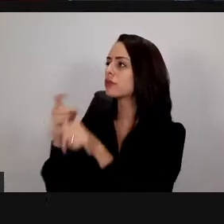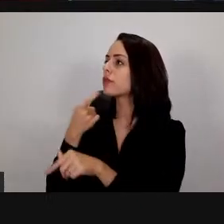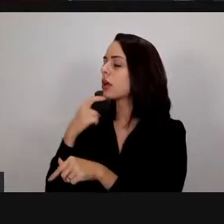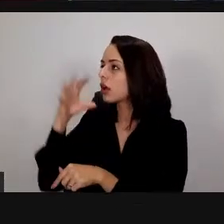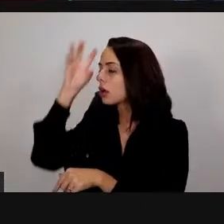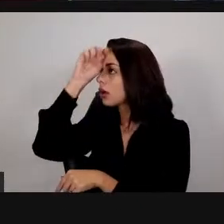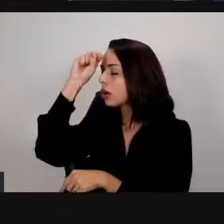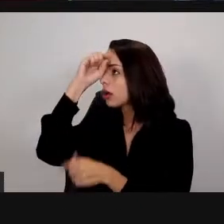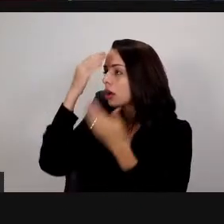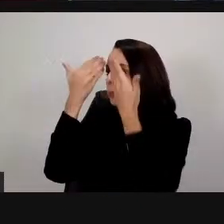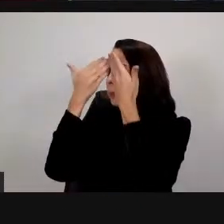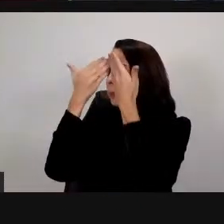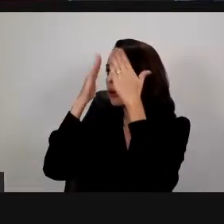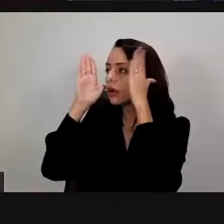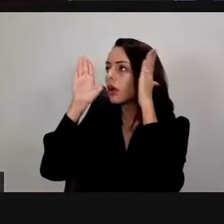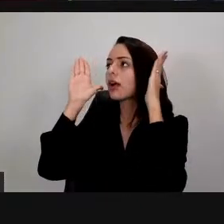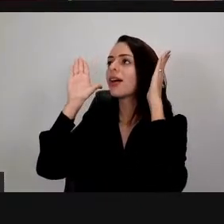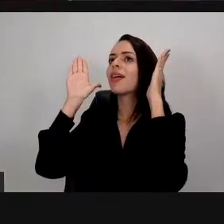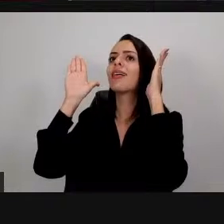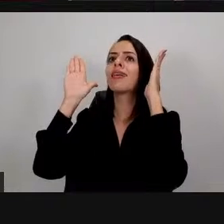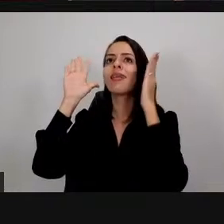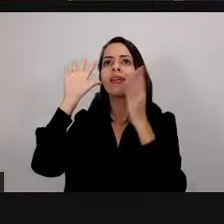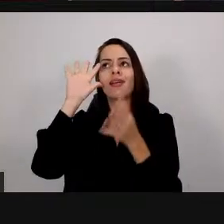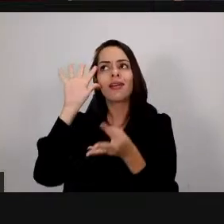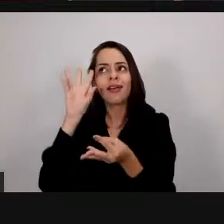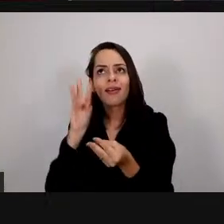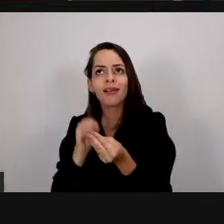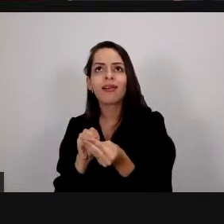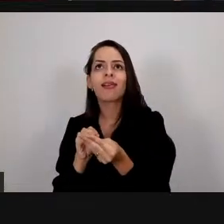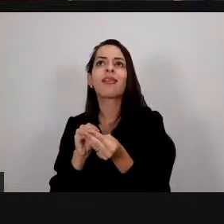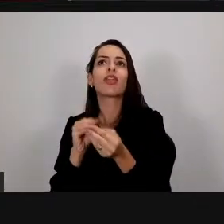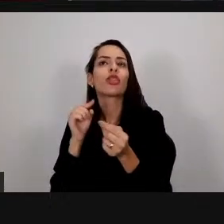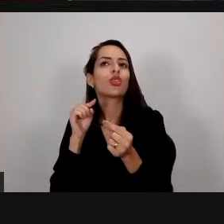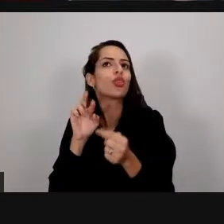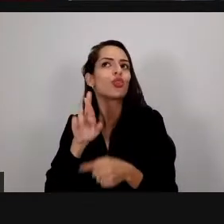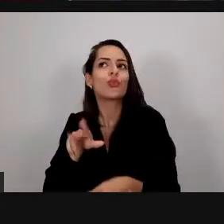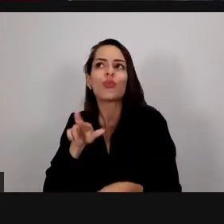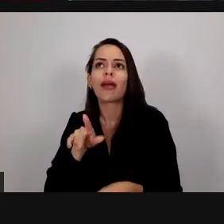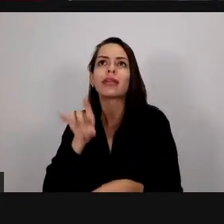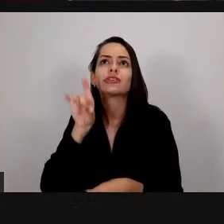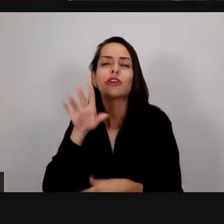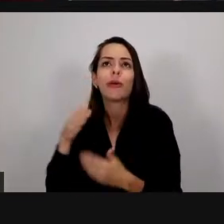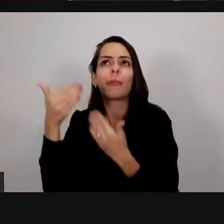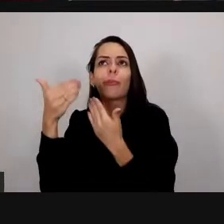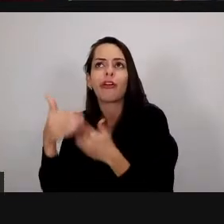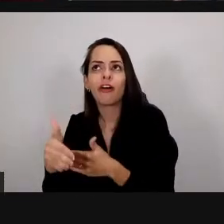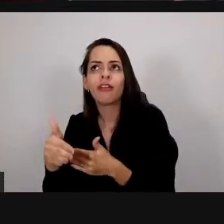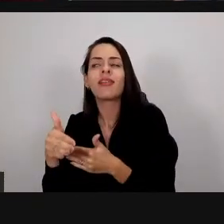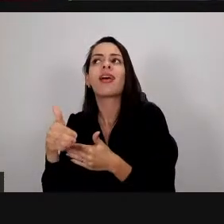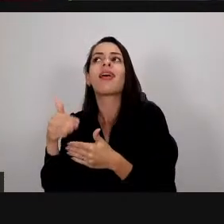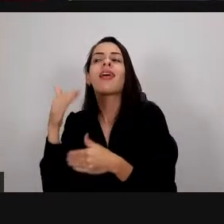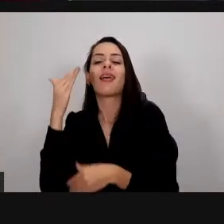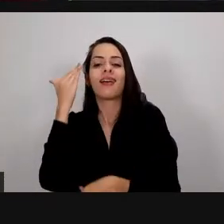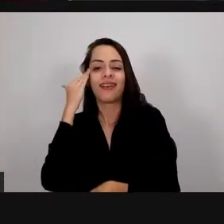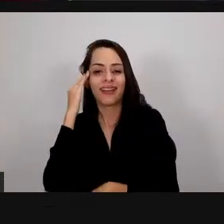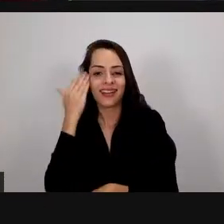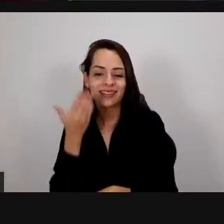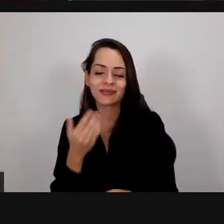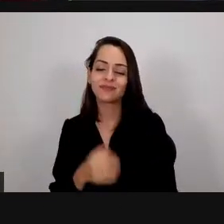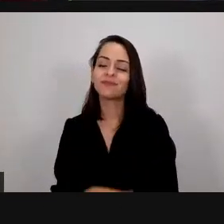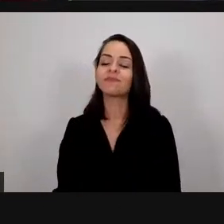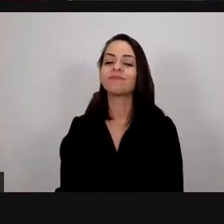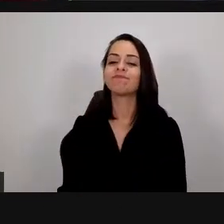coisas e é isso que a vai tratar também com vocês Começa a contemplar esses outros instrumentos de avaliação eu acho que isso é uma das coisas que